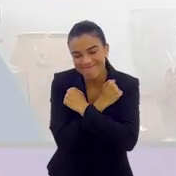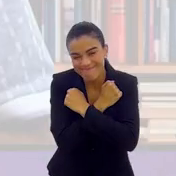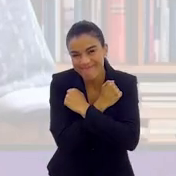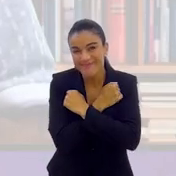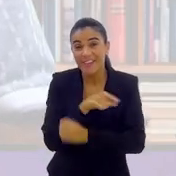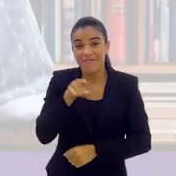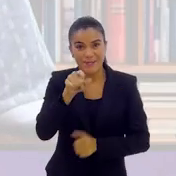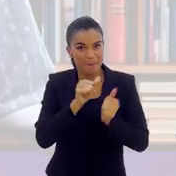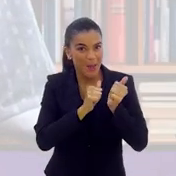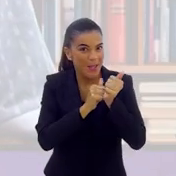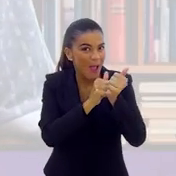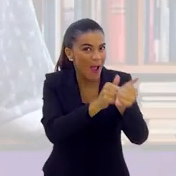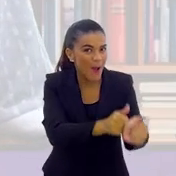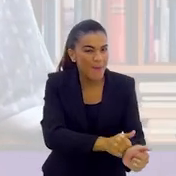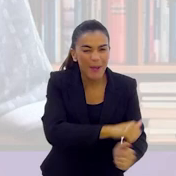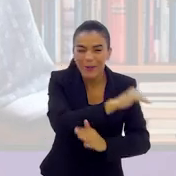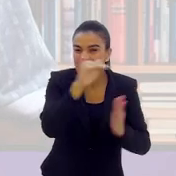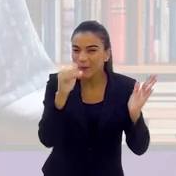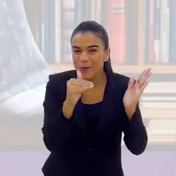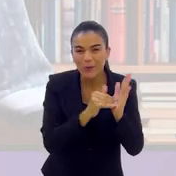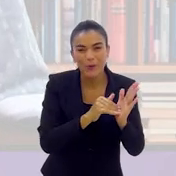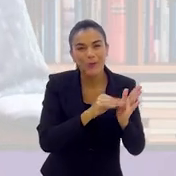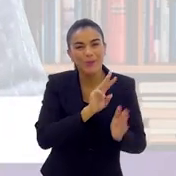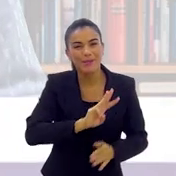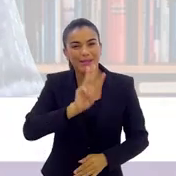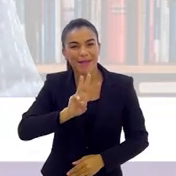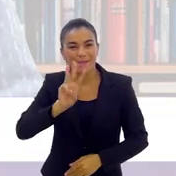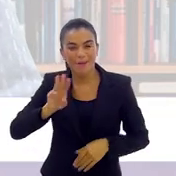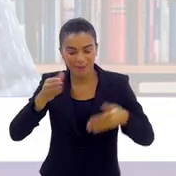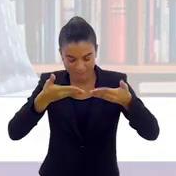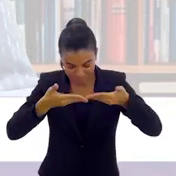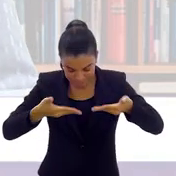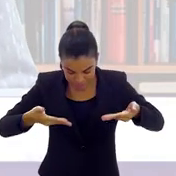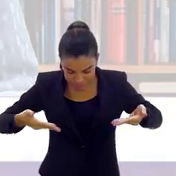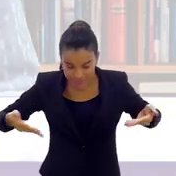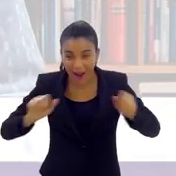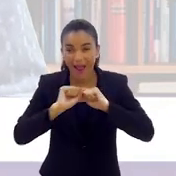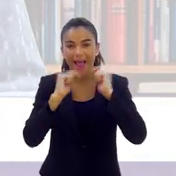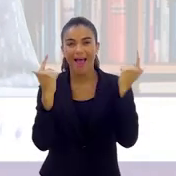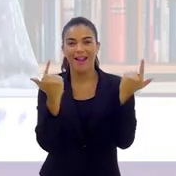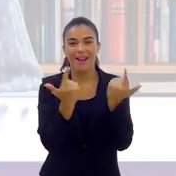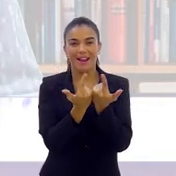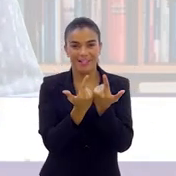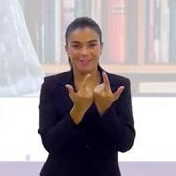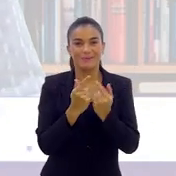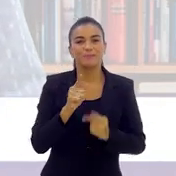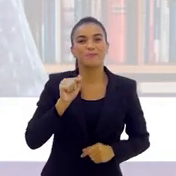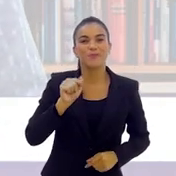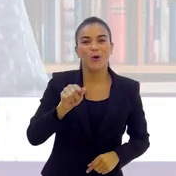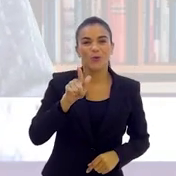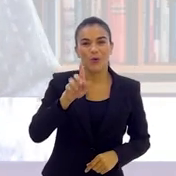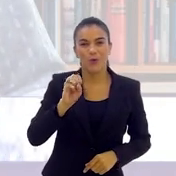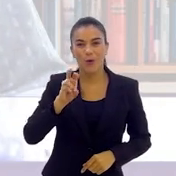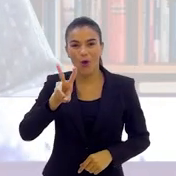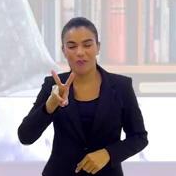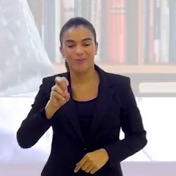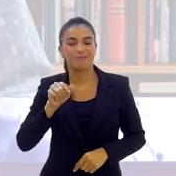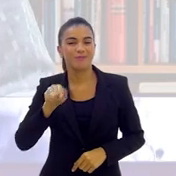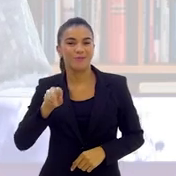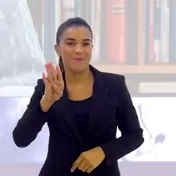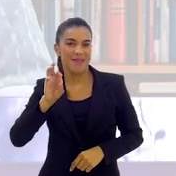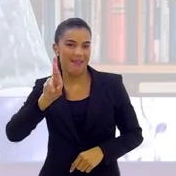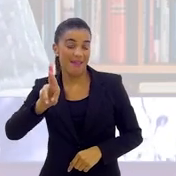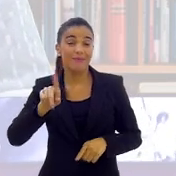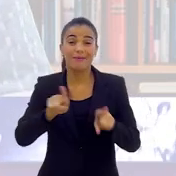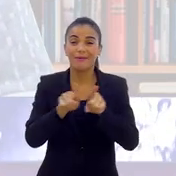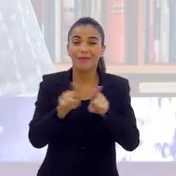abraço. E você pode acompanhar tudo através do www.alerge.rj.gov.br.